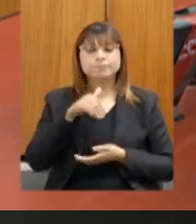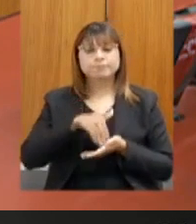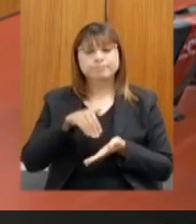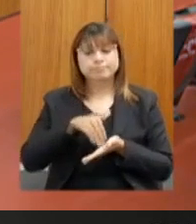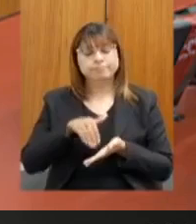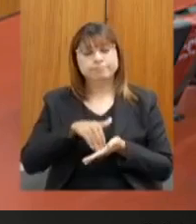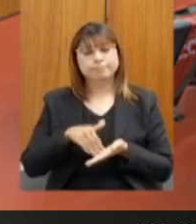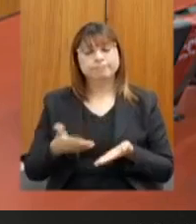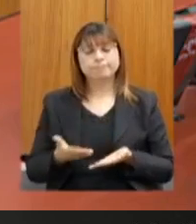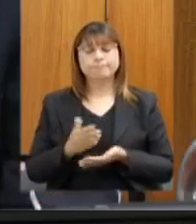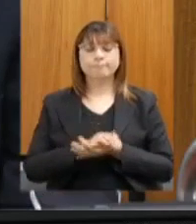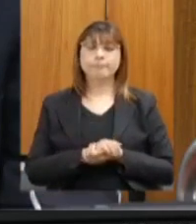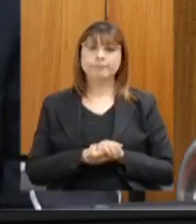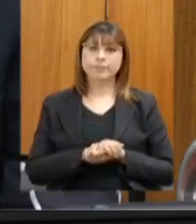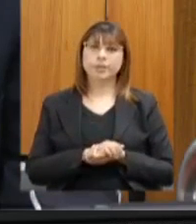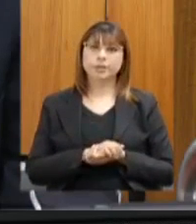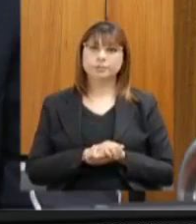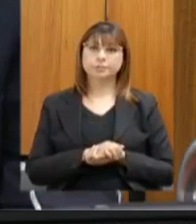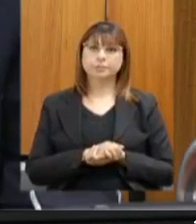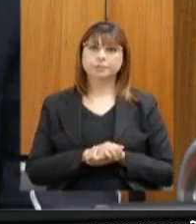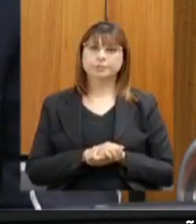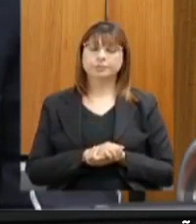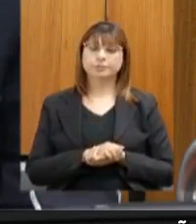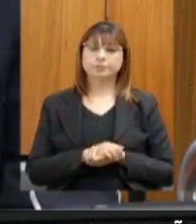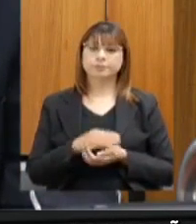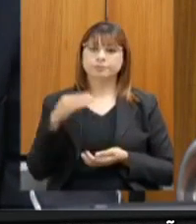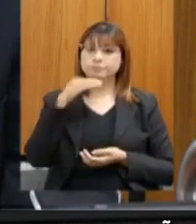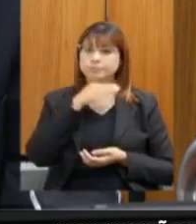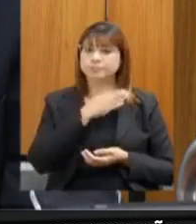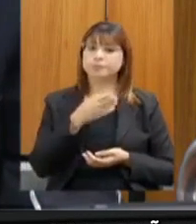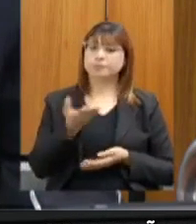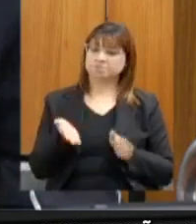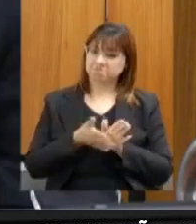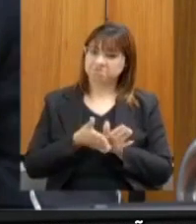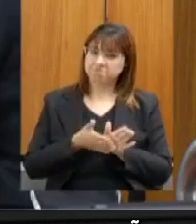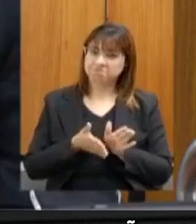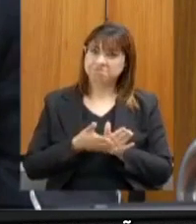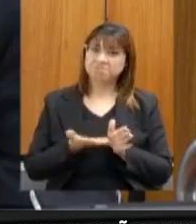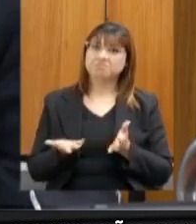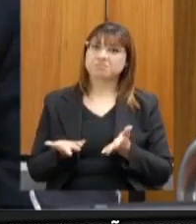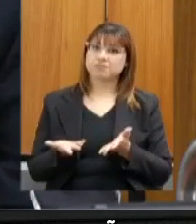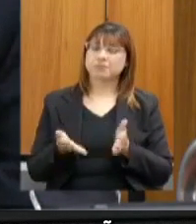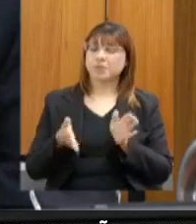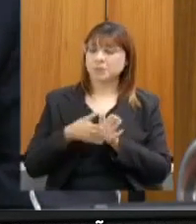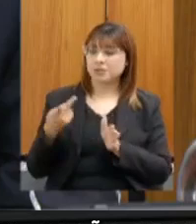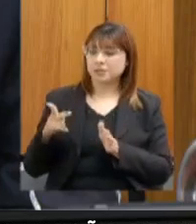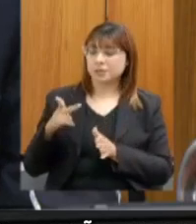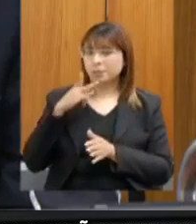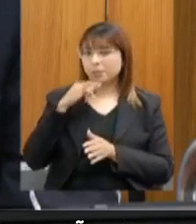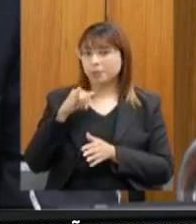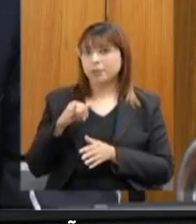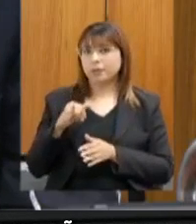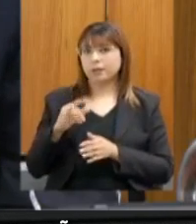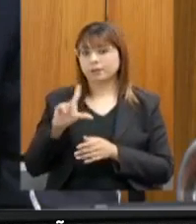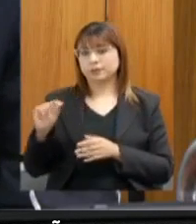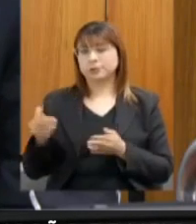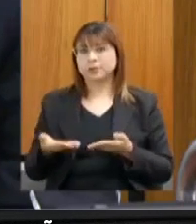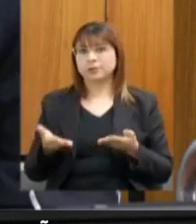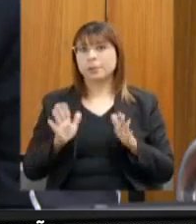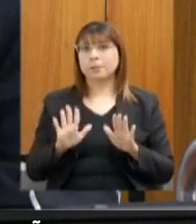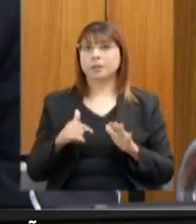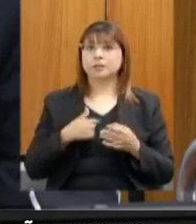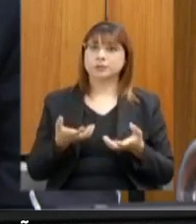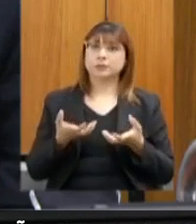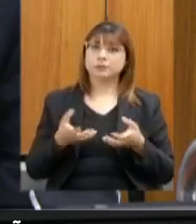eu vi aqui muitos parabéns para a senhora, parabéns para o seu pai que acabou de se retirar, mas eu